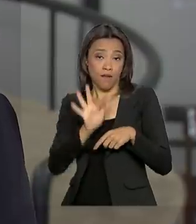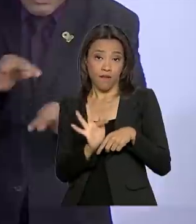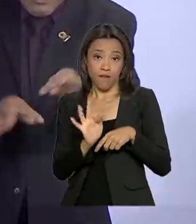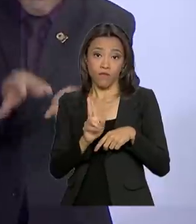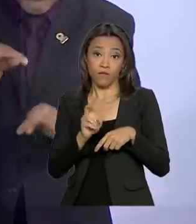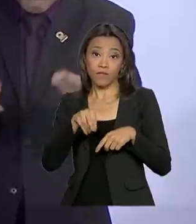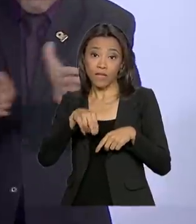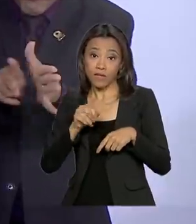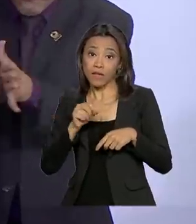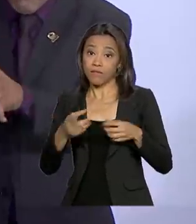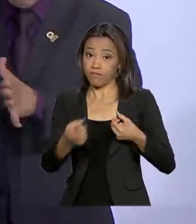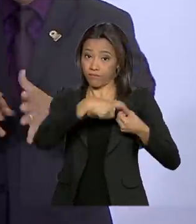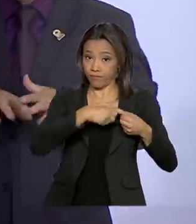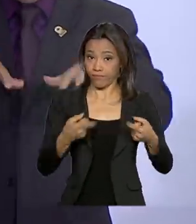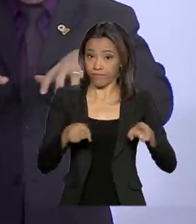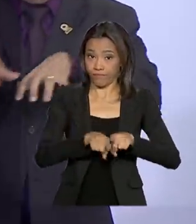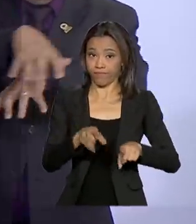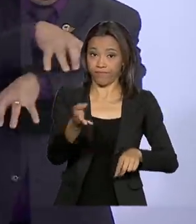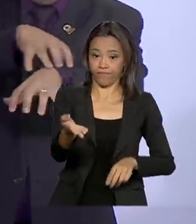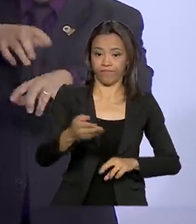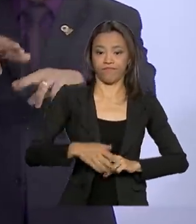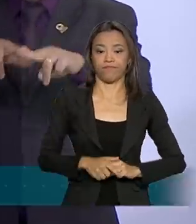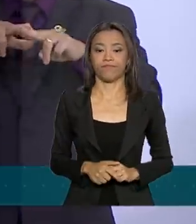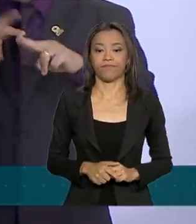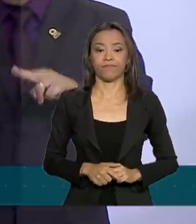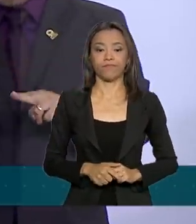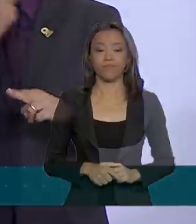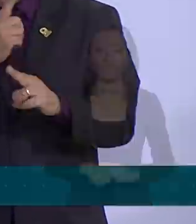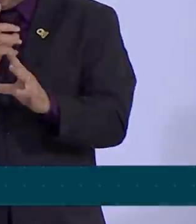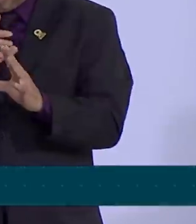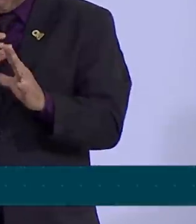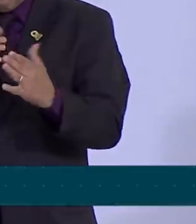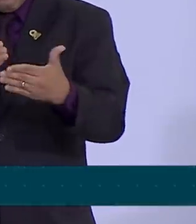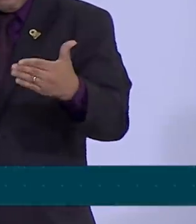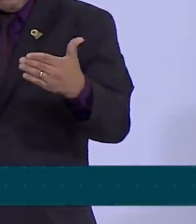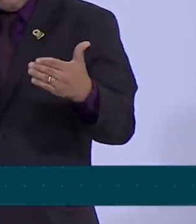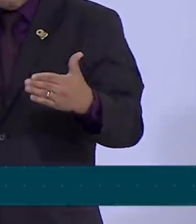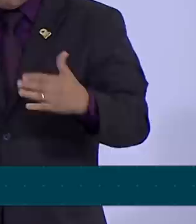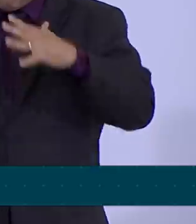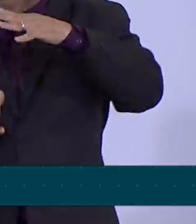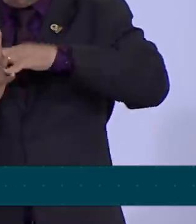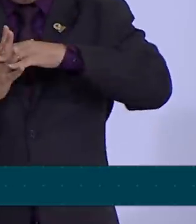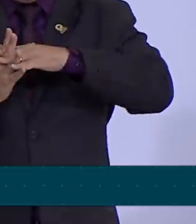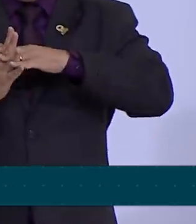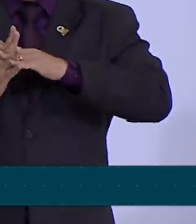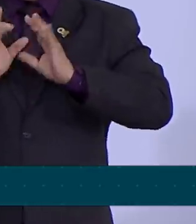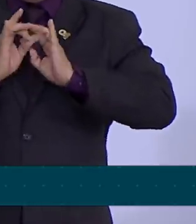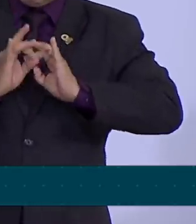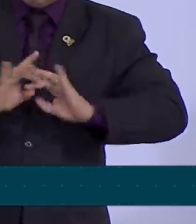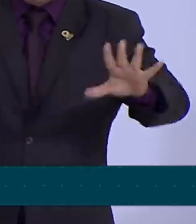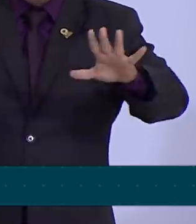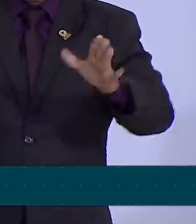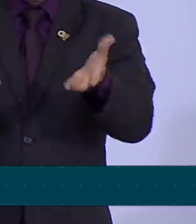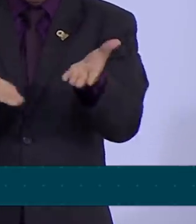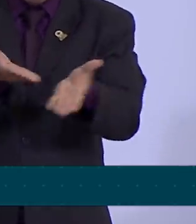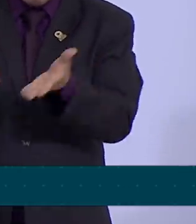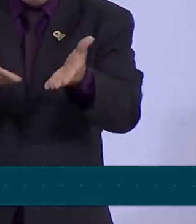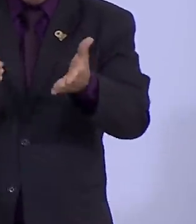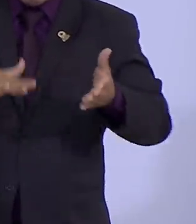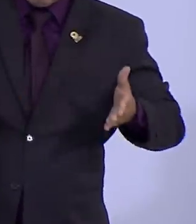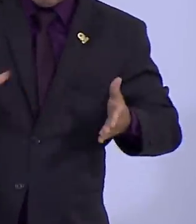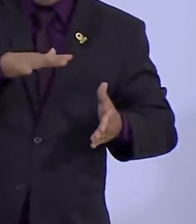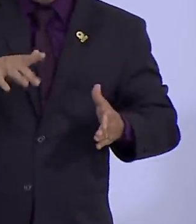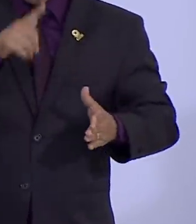Saúde. Pretendemos chegar muito perto da universalização do saneamento básico na área rural,